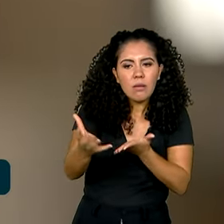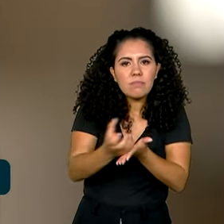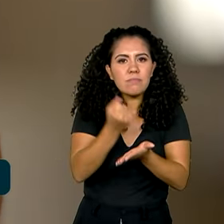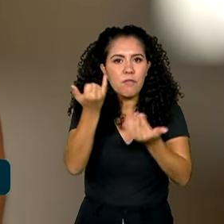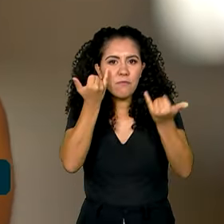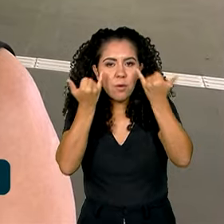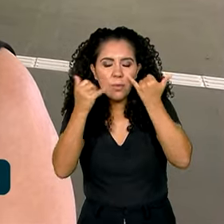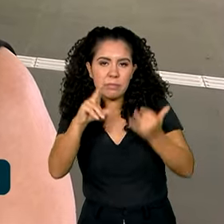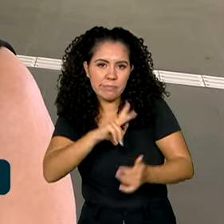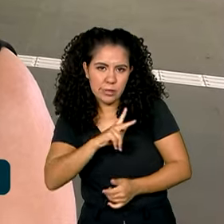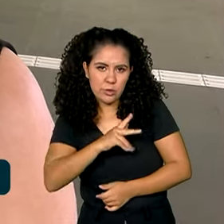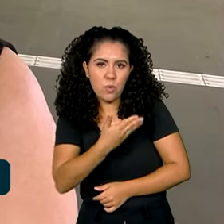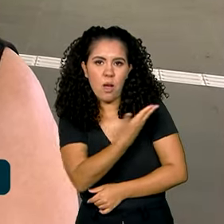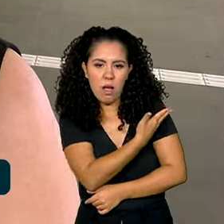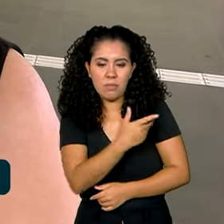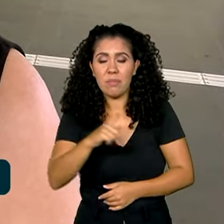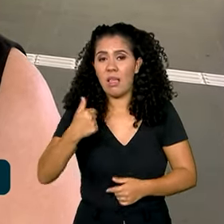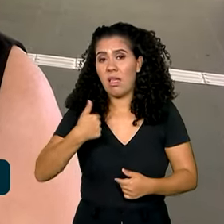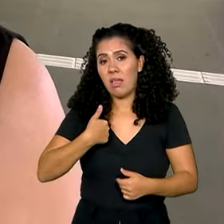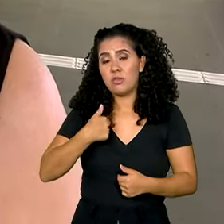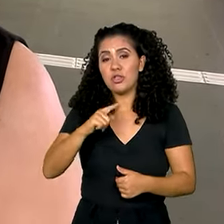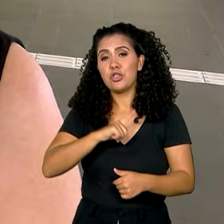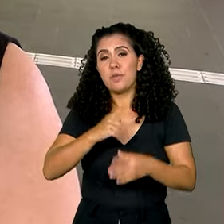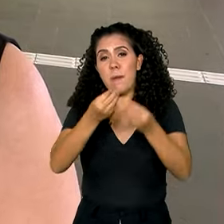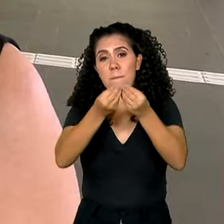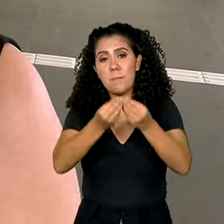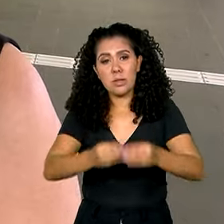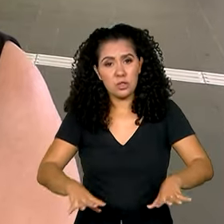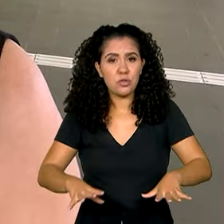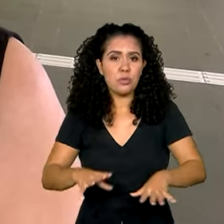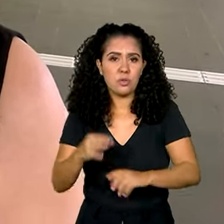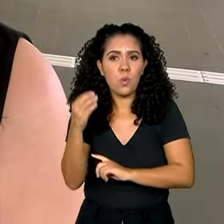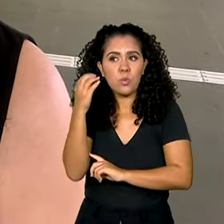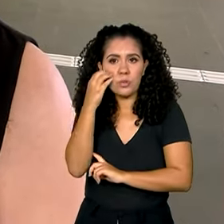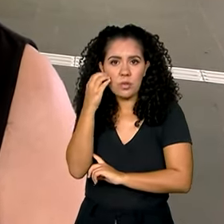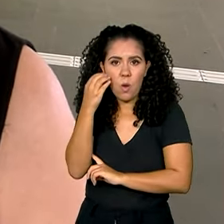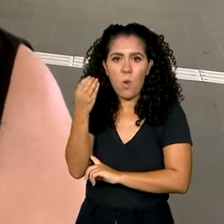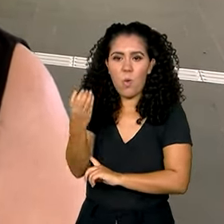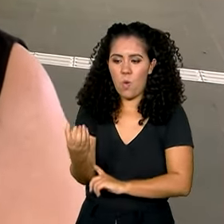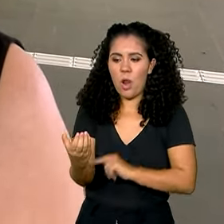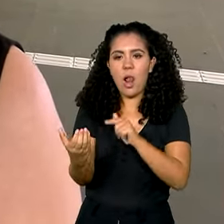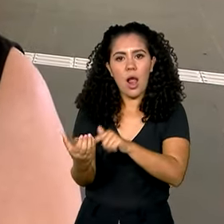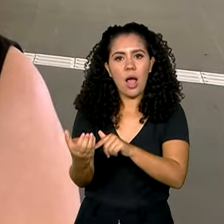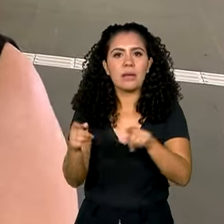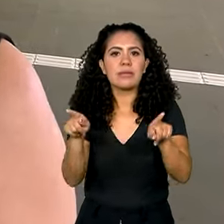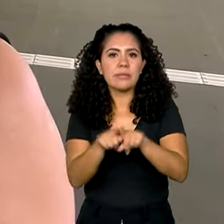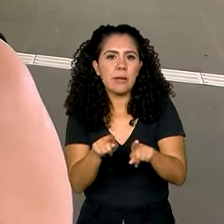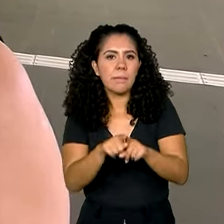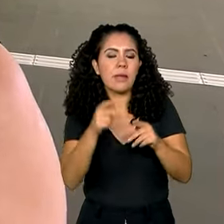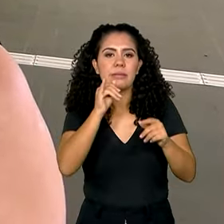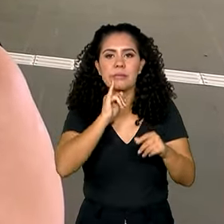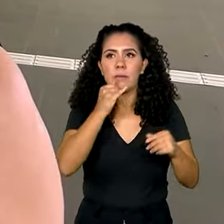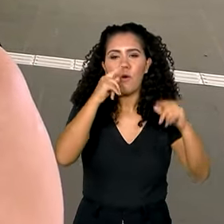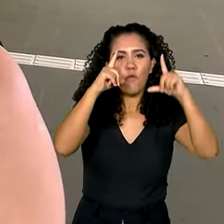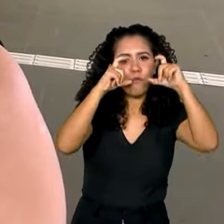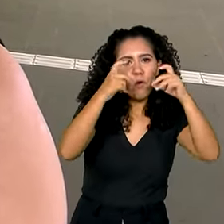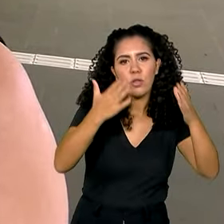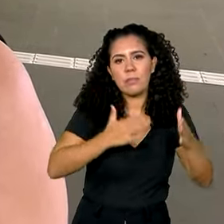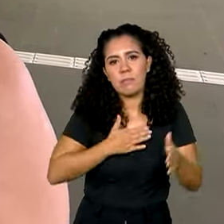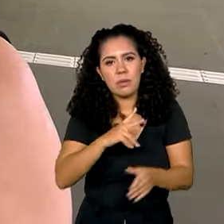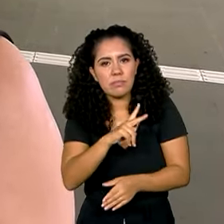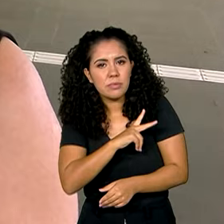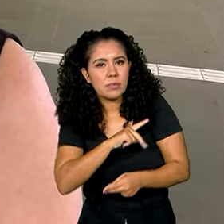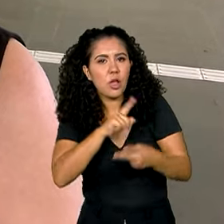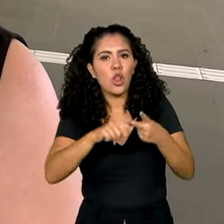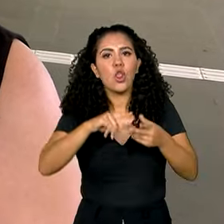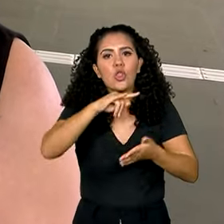pessoais. Eu tive um prejuízo do patrimonial e aborrecimento com fotos, com documentos que tinham